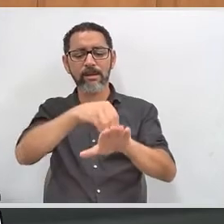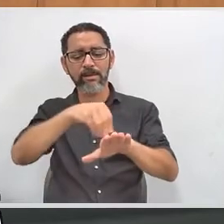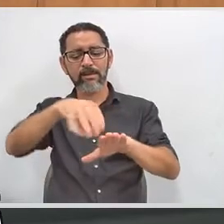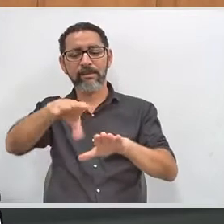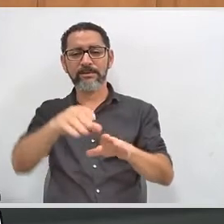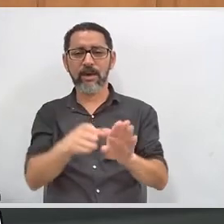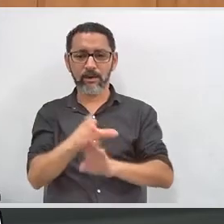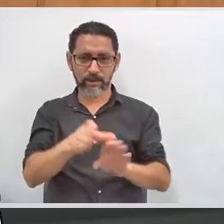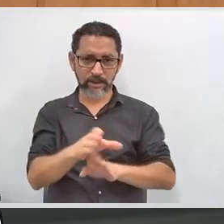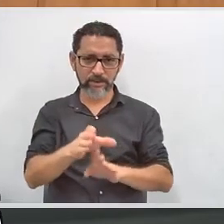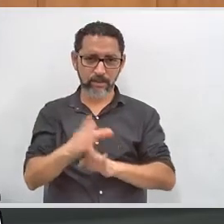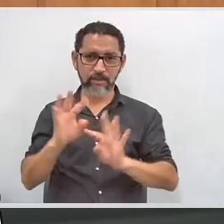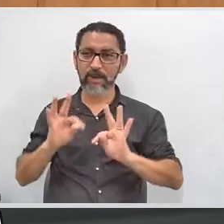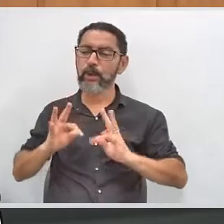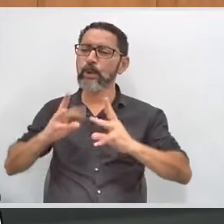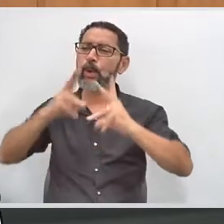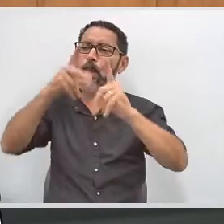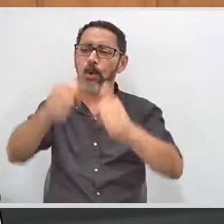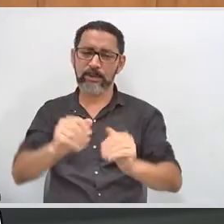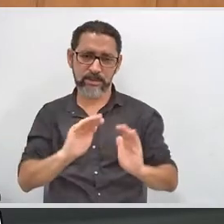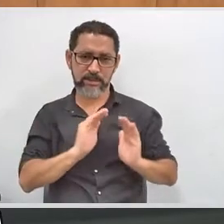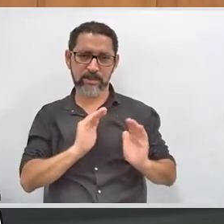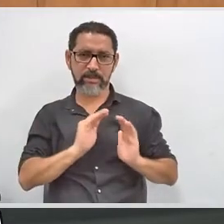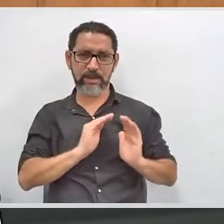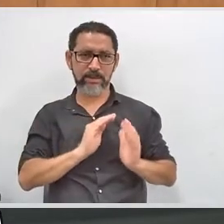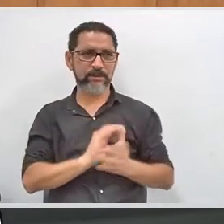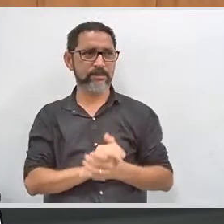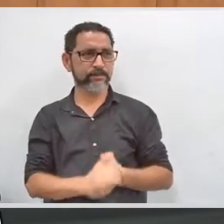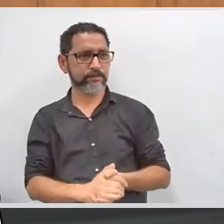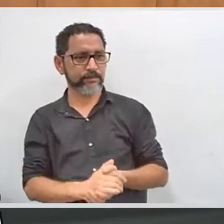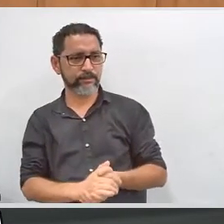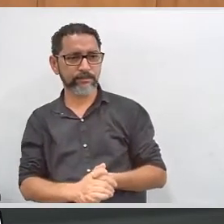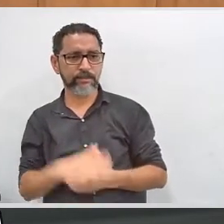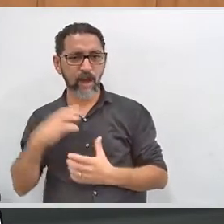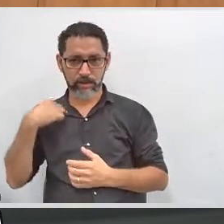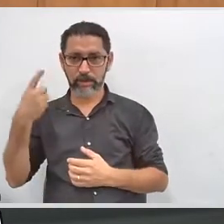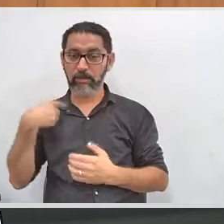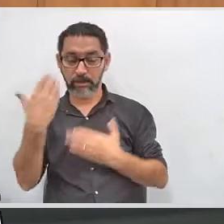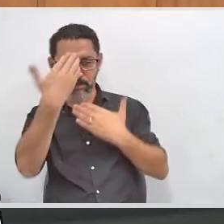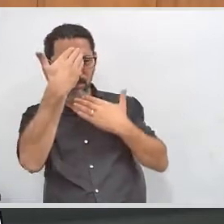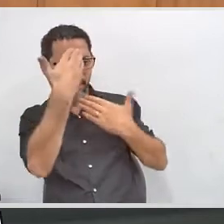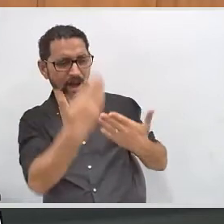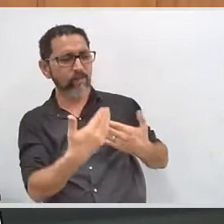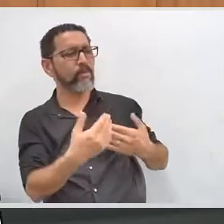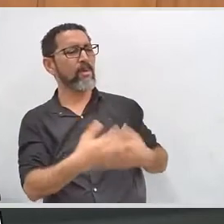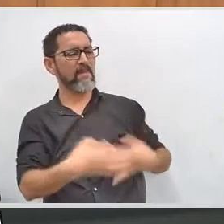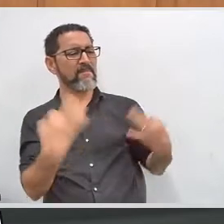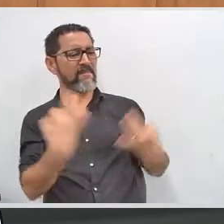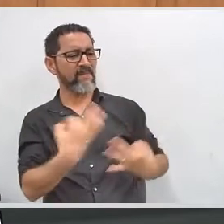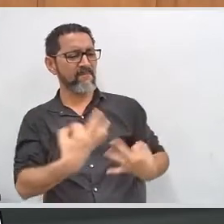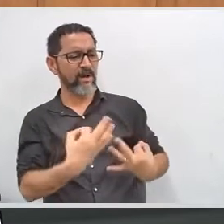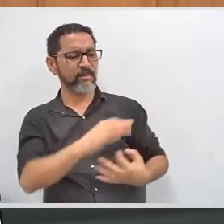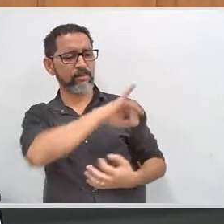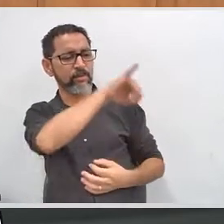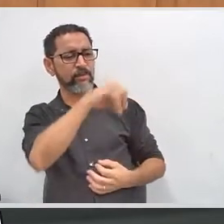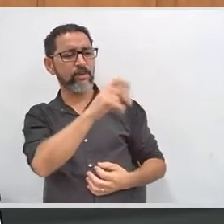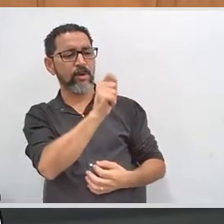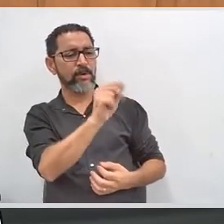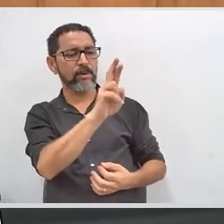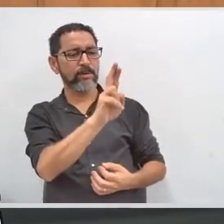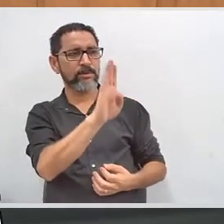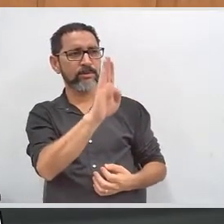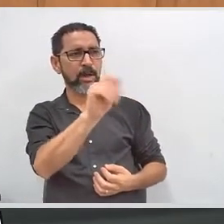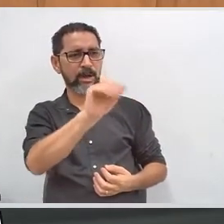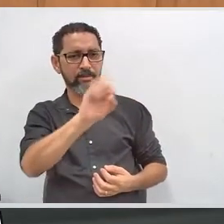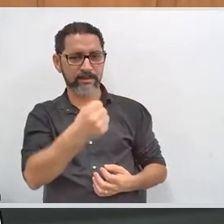passar as orientações para toda a nossa rede. Muito obrigado. Muito bem. Perfeita, Jarbas, a participação aqui das APAIs representada pelo senhor.